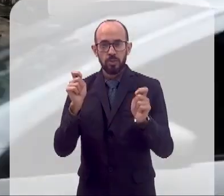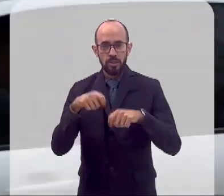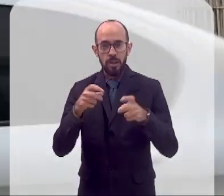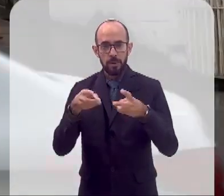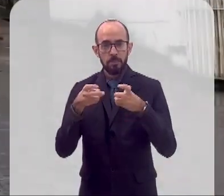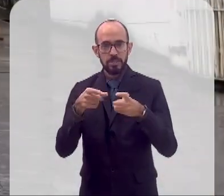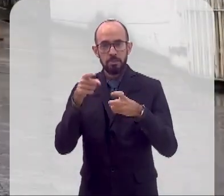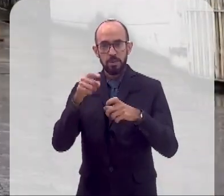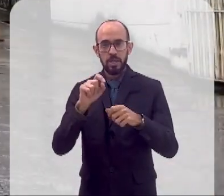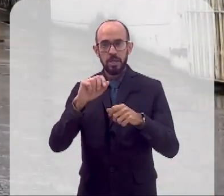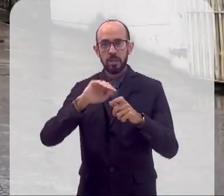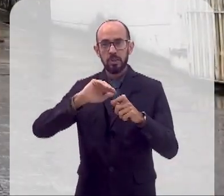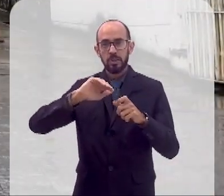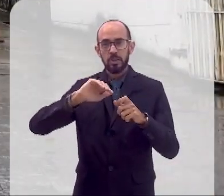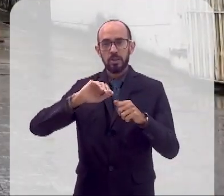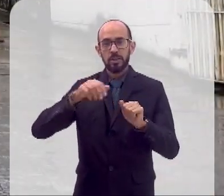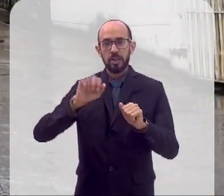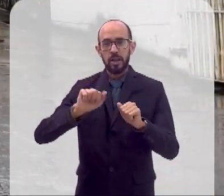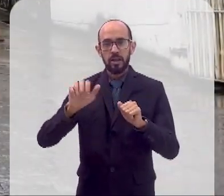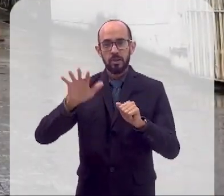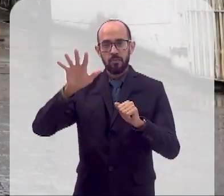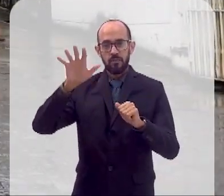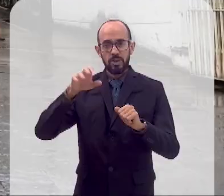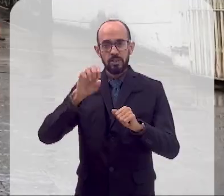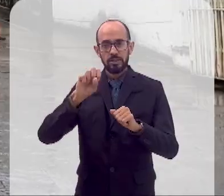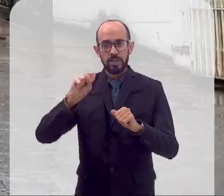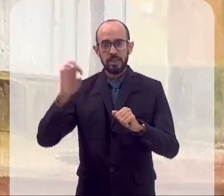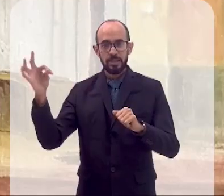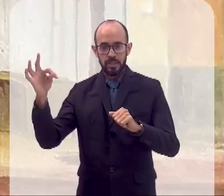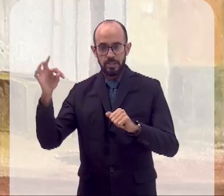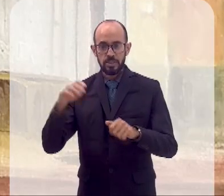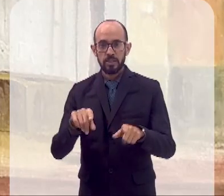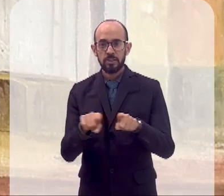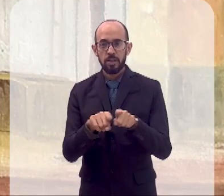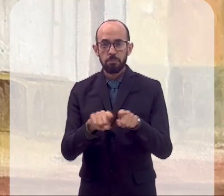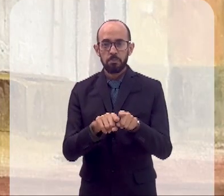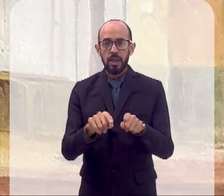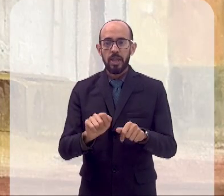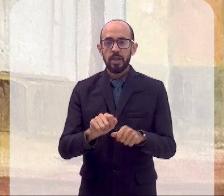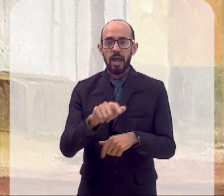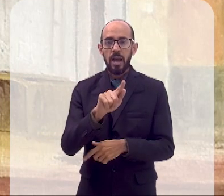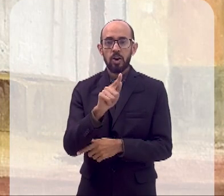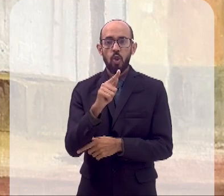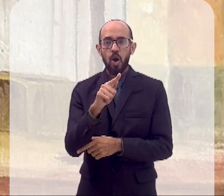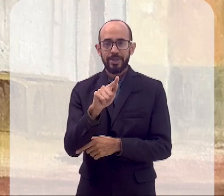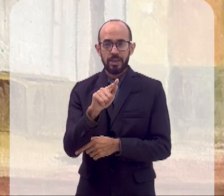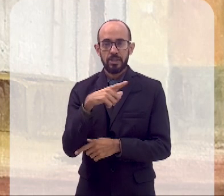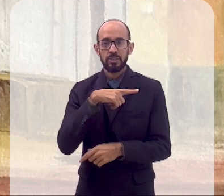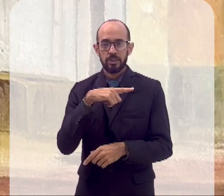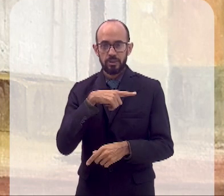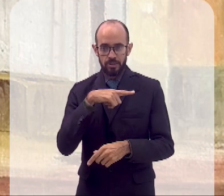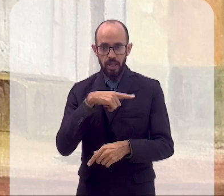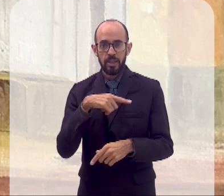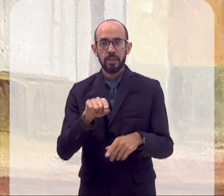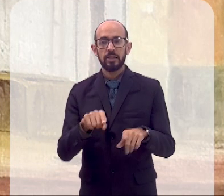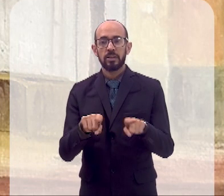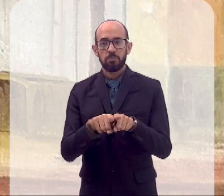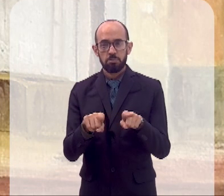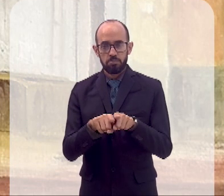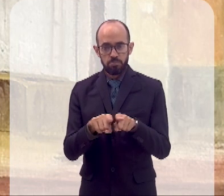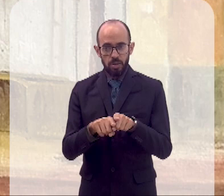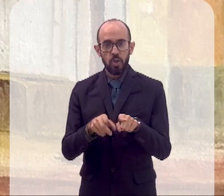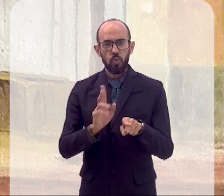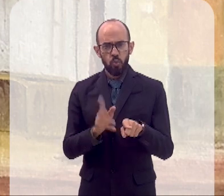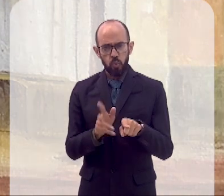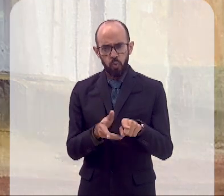efetivamente do Morro de Santa Tereza. E nós temos um na Glória, na Rua da Glória mesmo. Que é também,